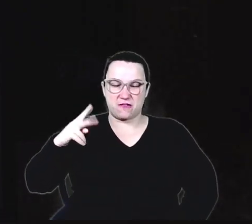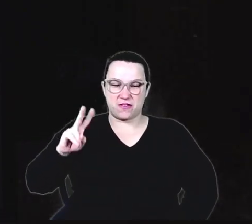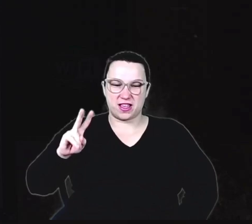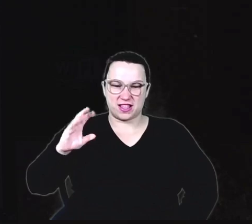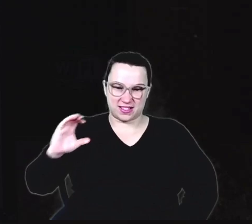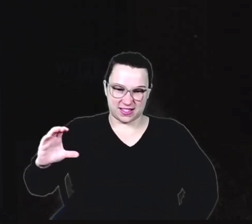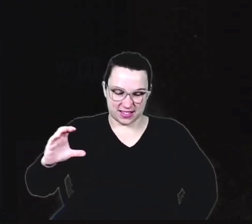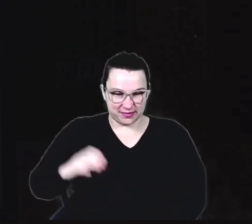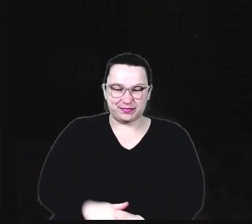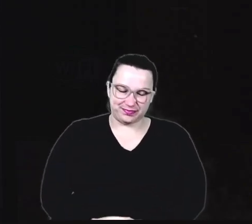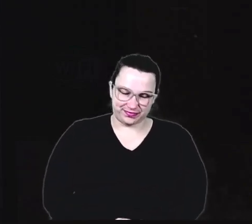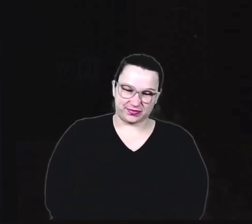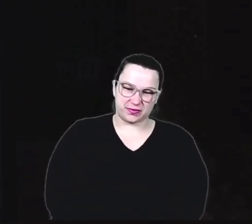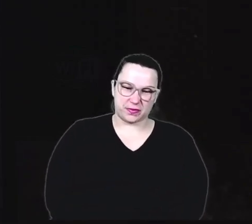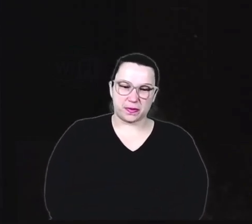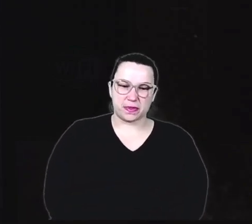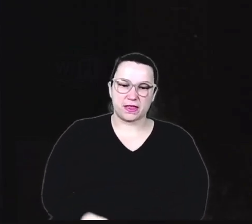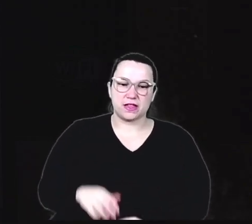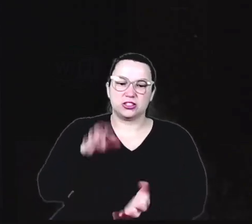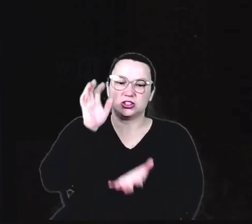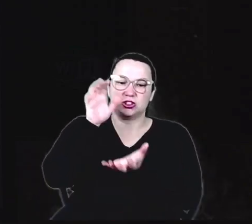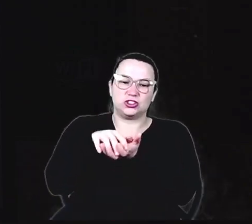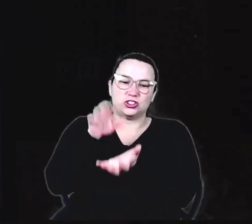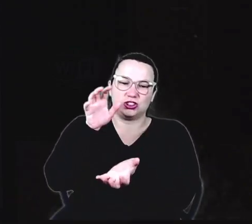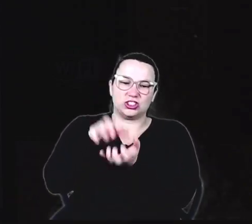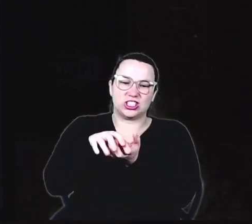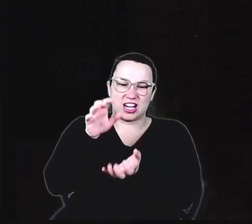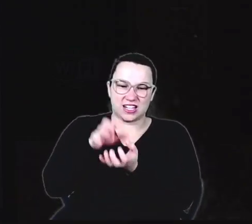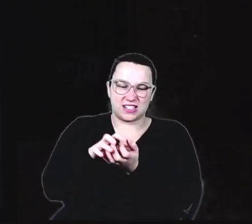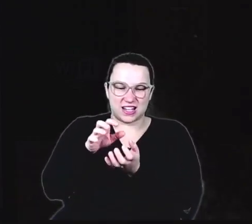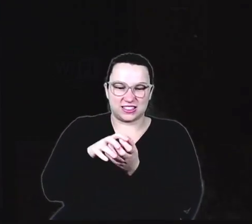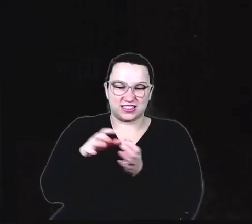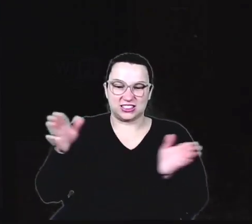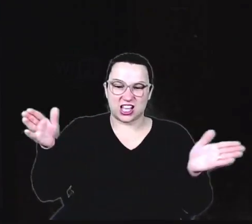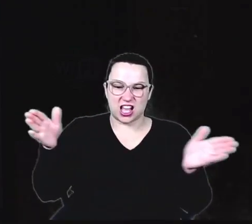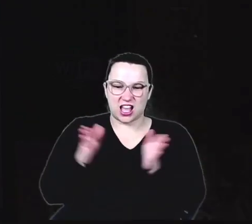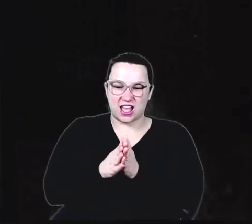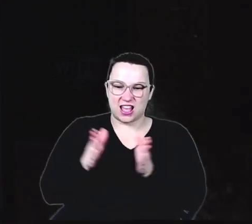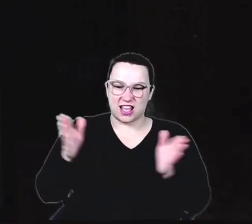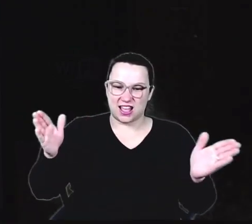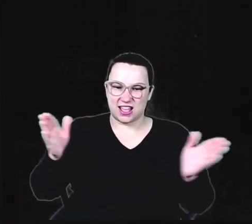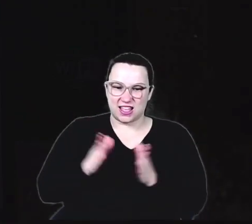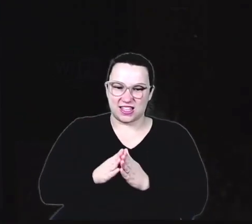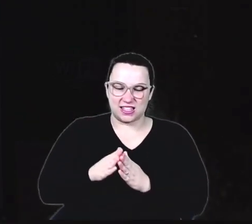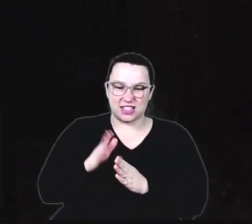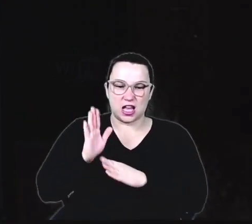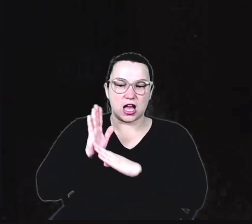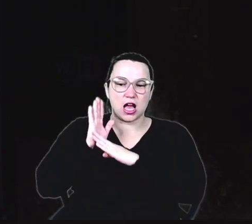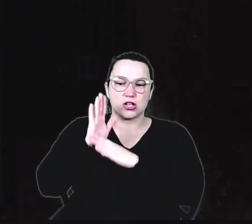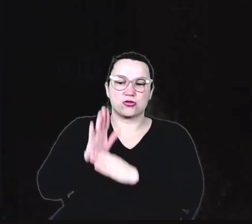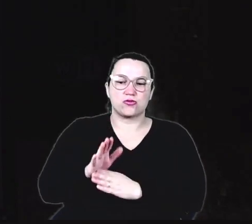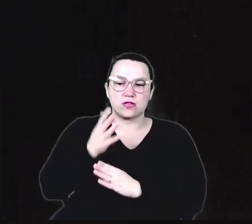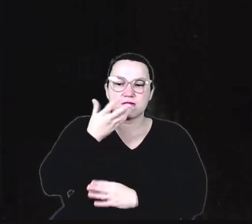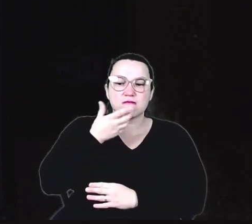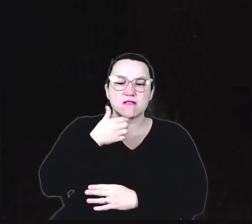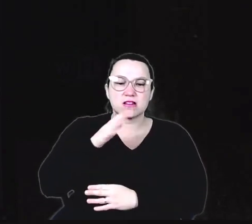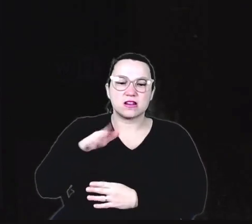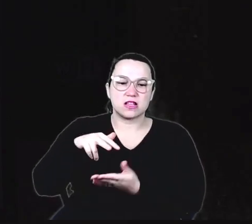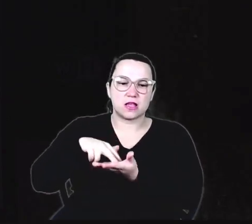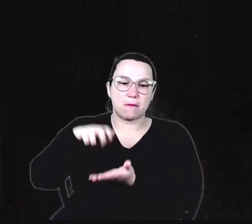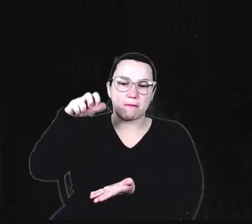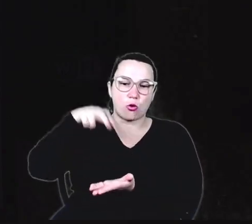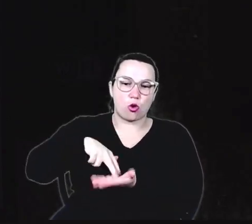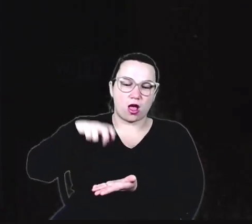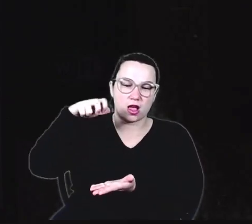Então, esse aqui é o jacaré. Então, abrindo e fechando, nós auxiliamos a criança a pular. Então,